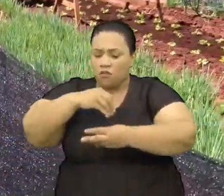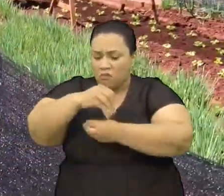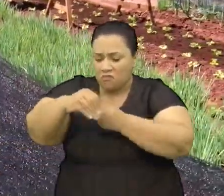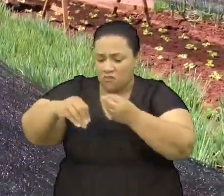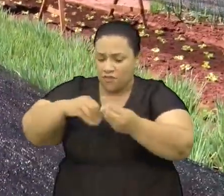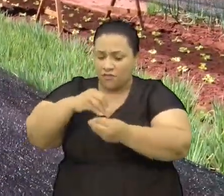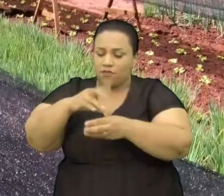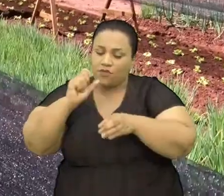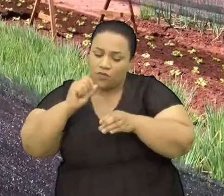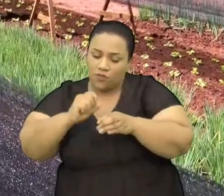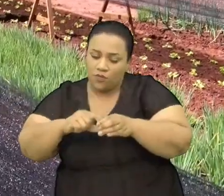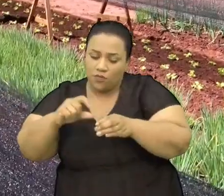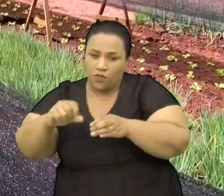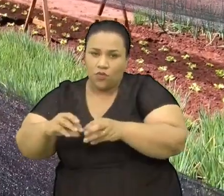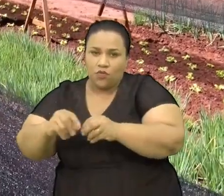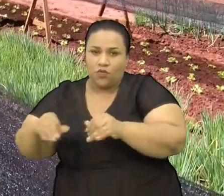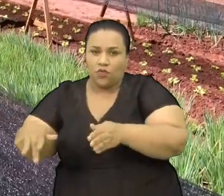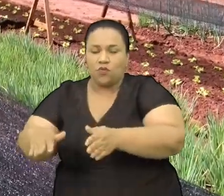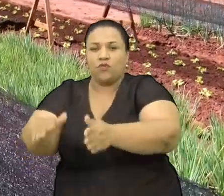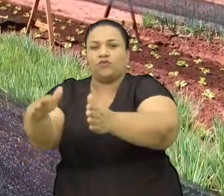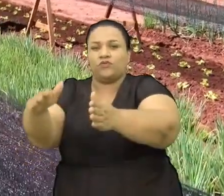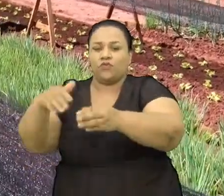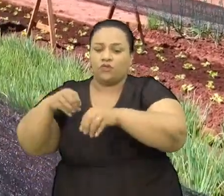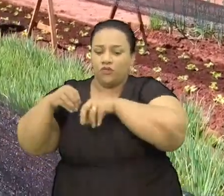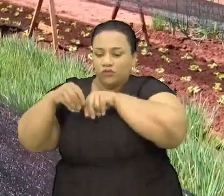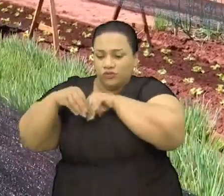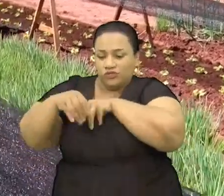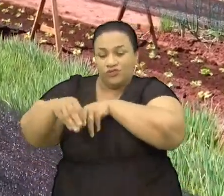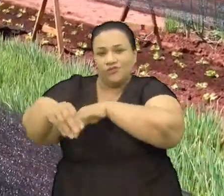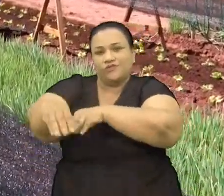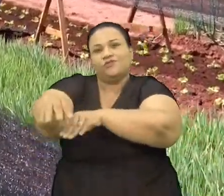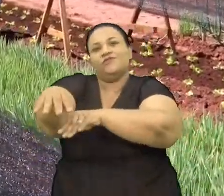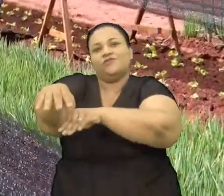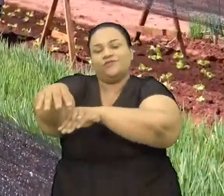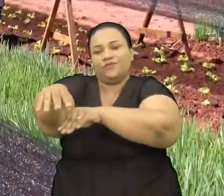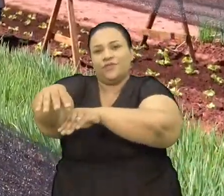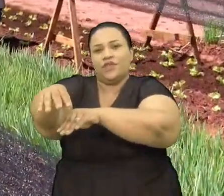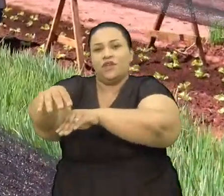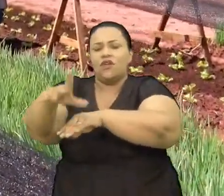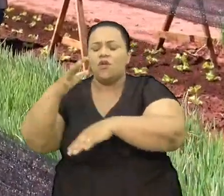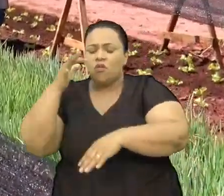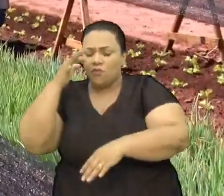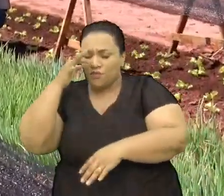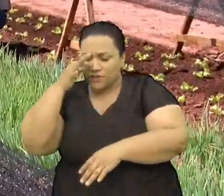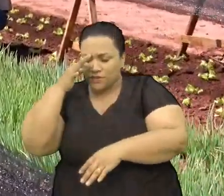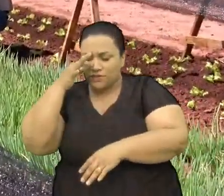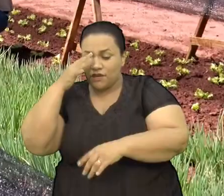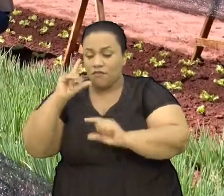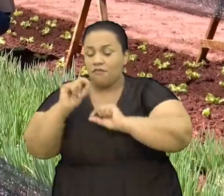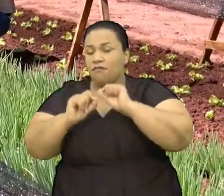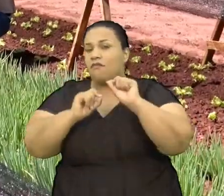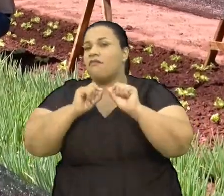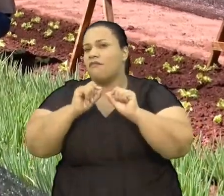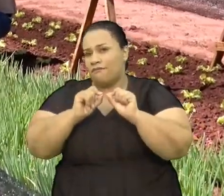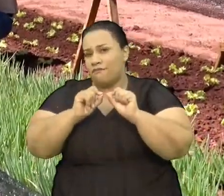E joga no canteiro Toda vez que você faz isso No canteiro Você observa Que